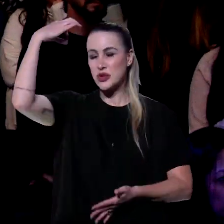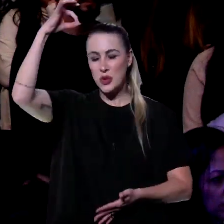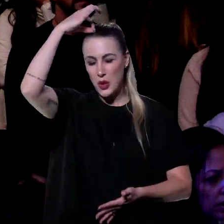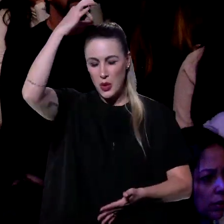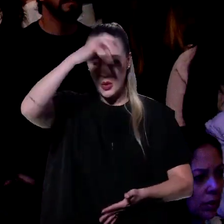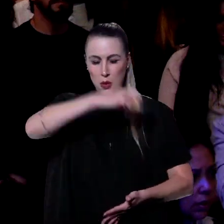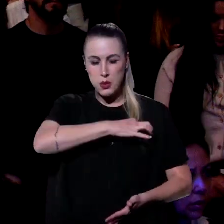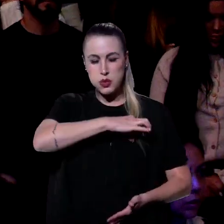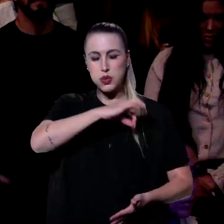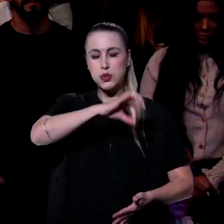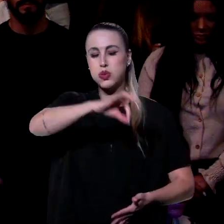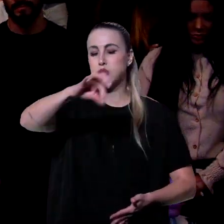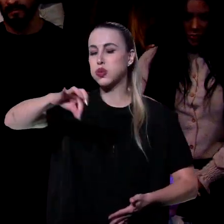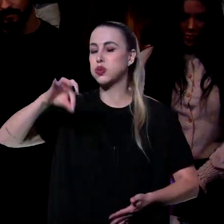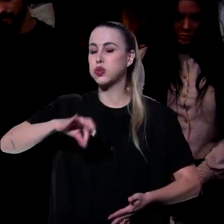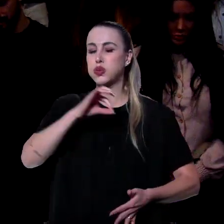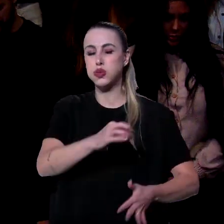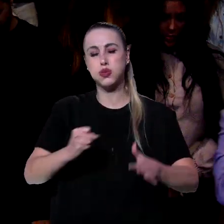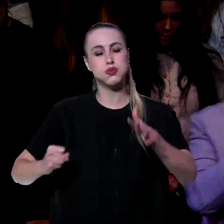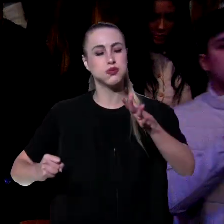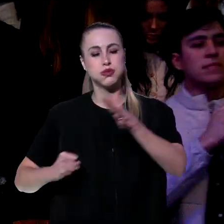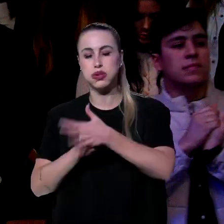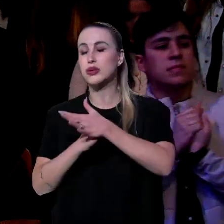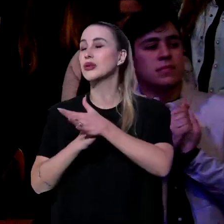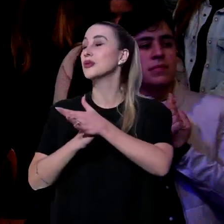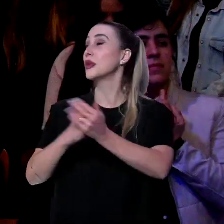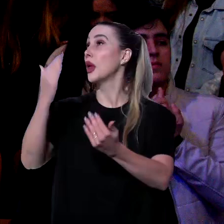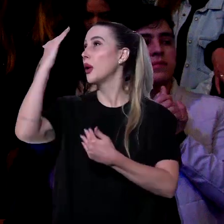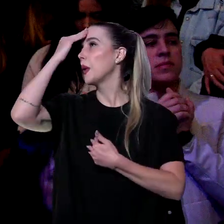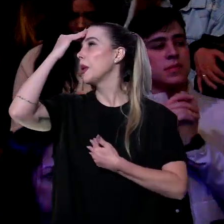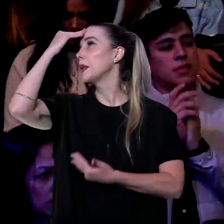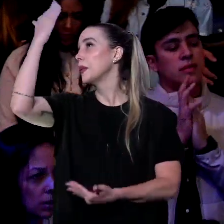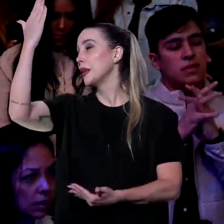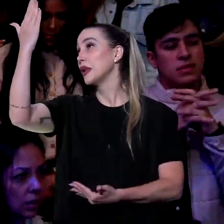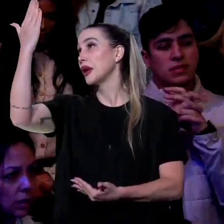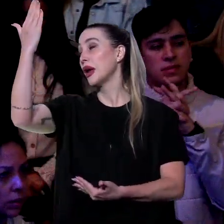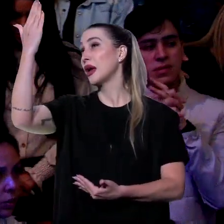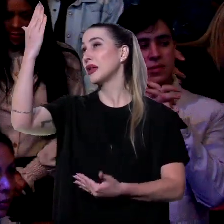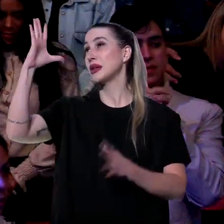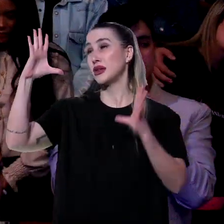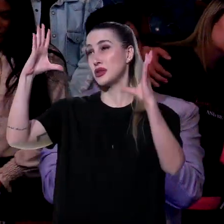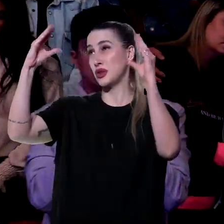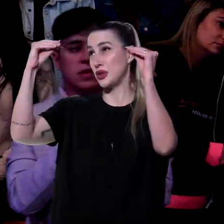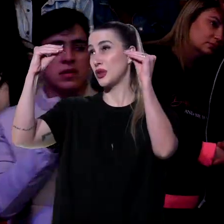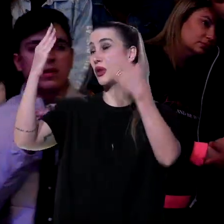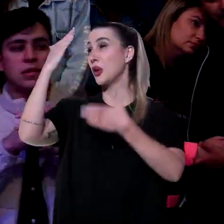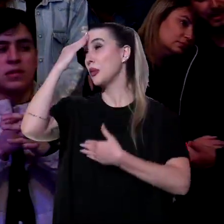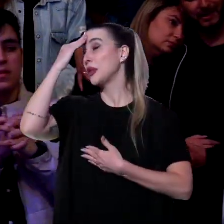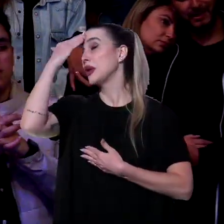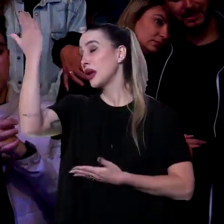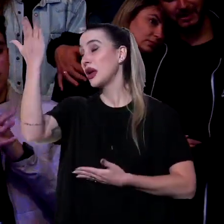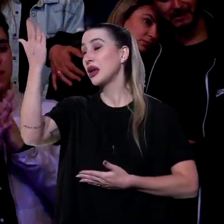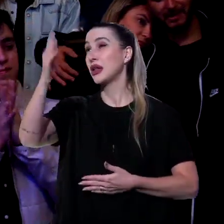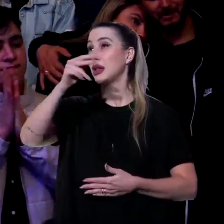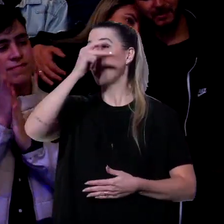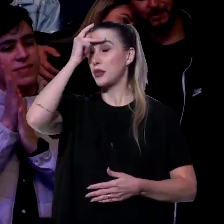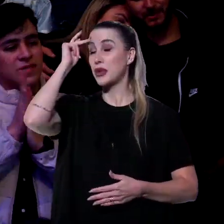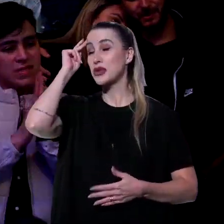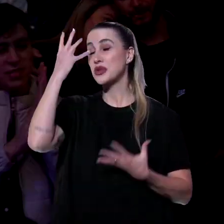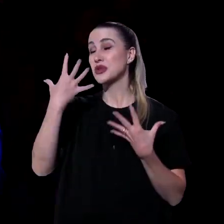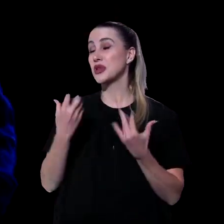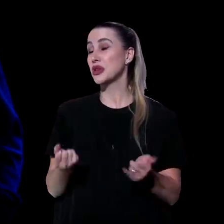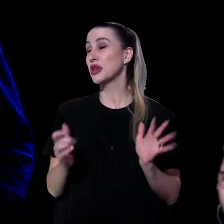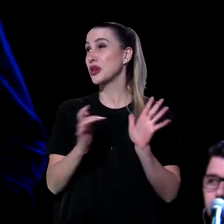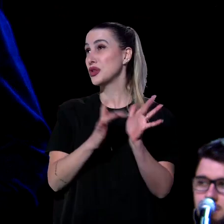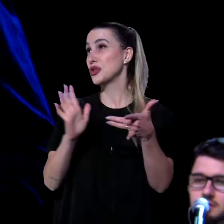Obrigado. Obrigado por essa noite. Obrigado pelas decisões que foram tomadas aqui Pai. É o que oramos em nome